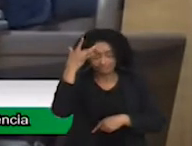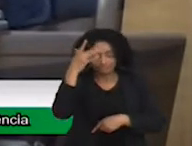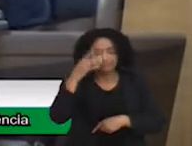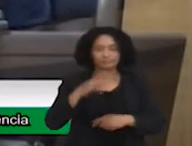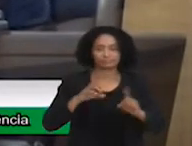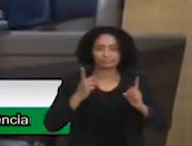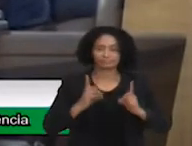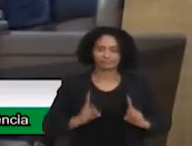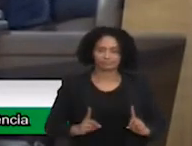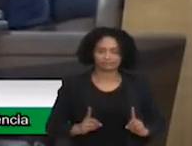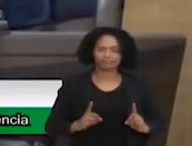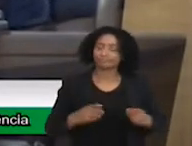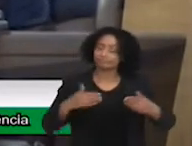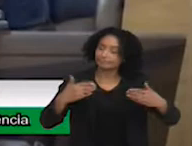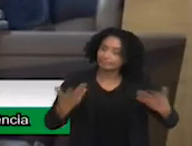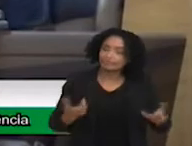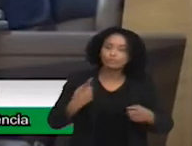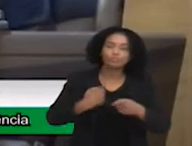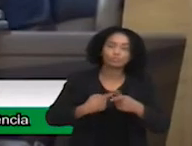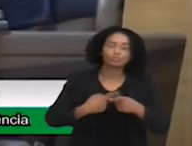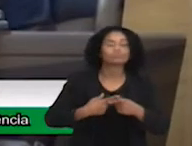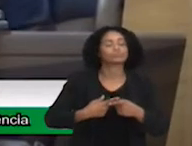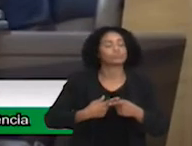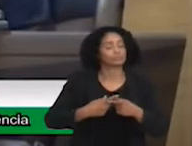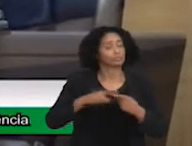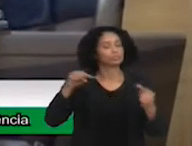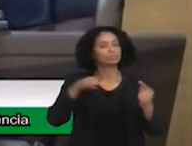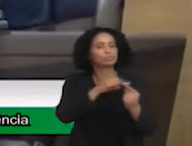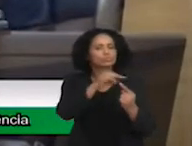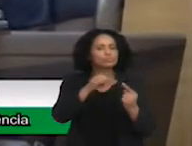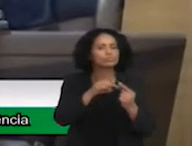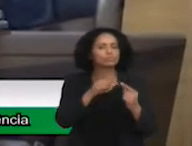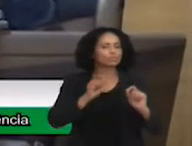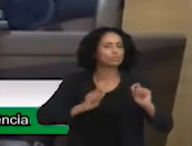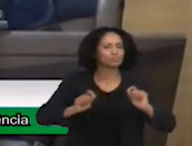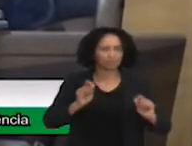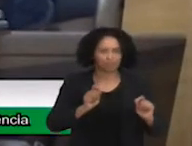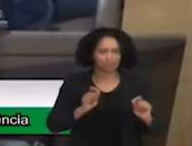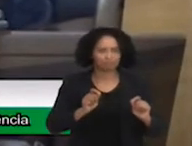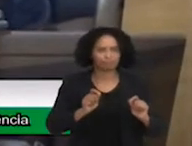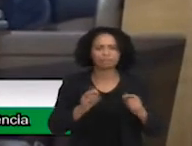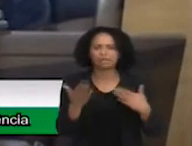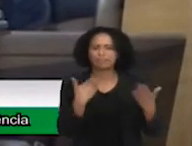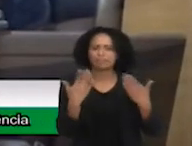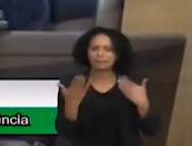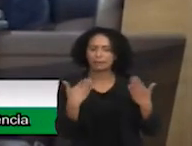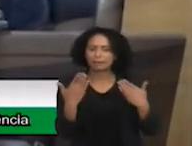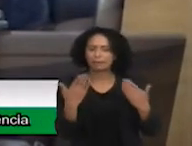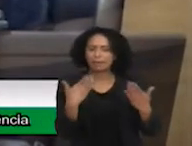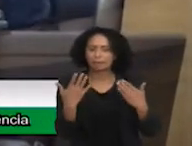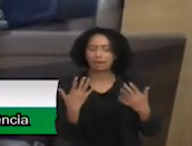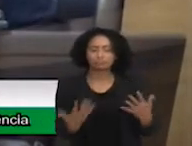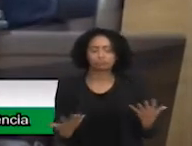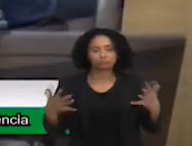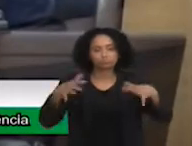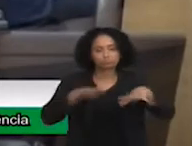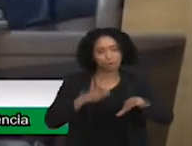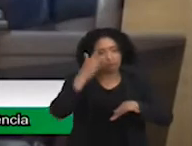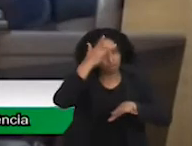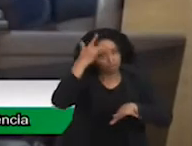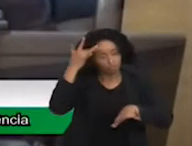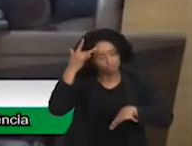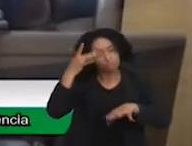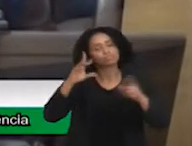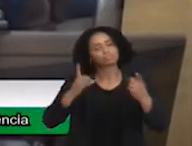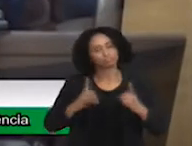com a finalidade de debater os temas aqui da inclusão para pessoas com deficiência, solicitada pelo meio do